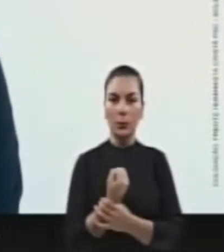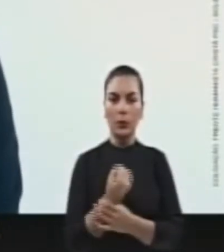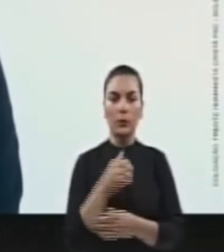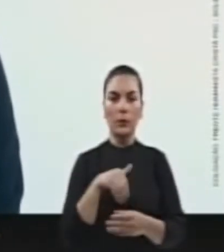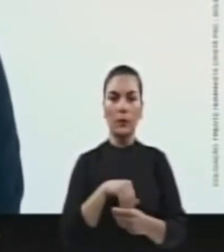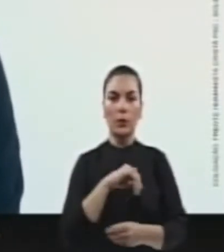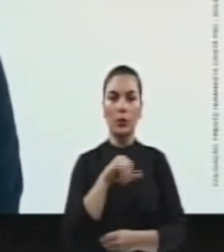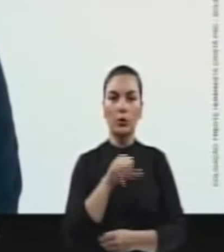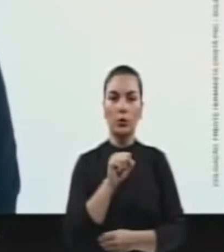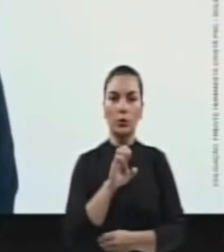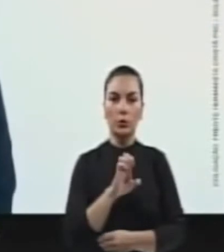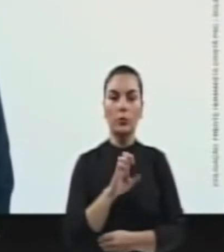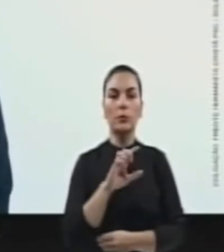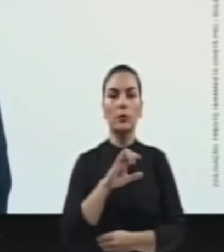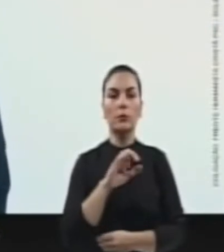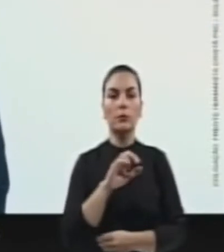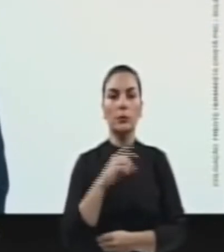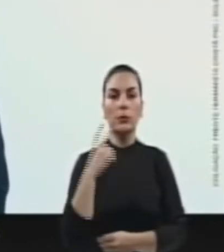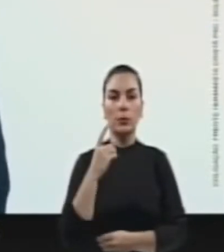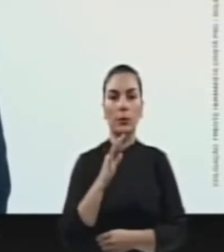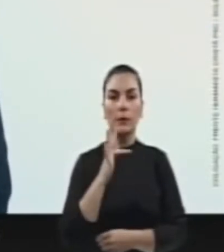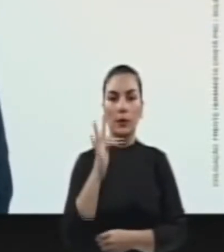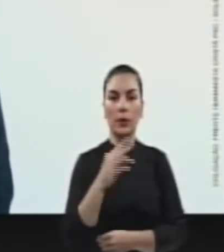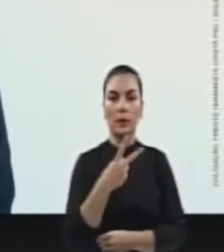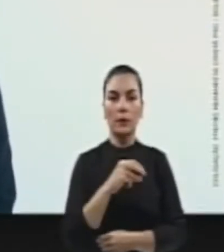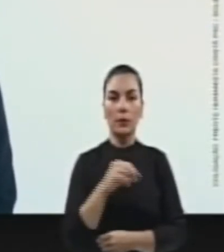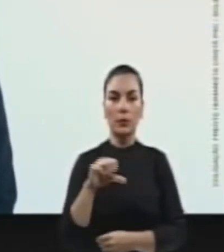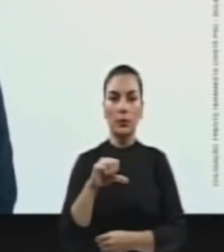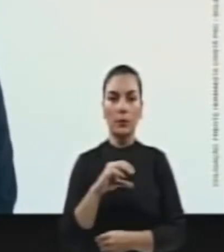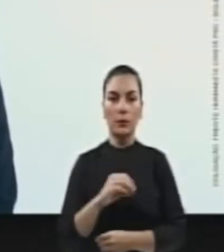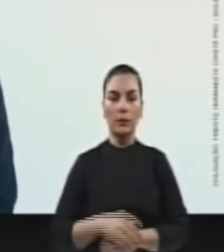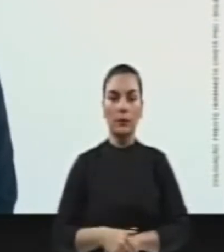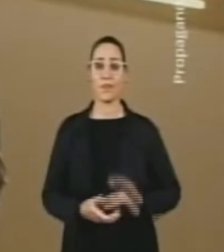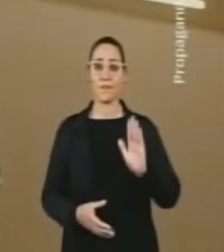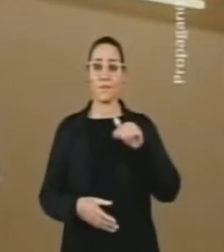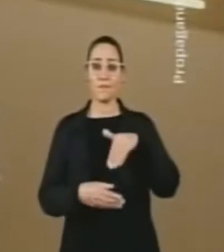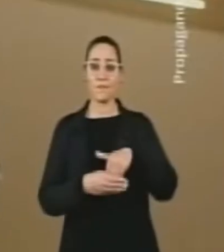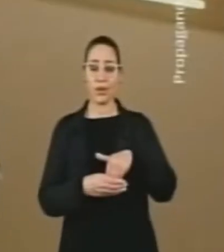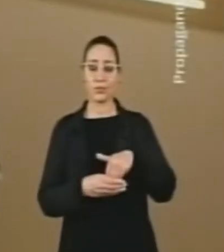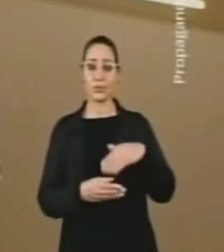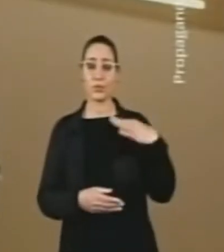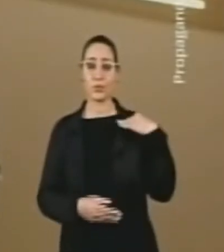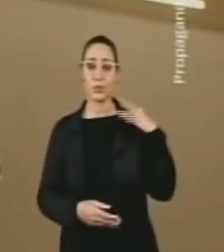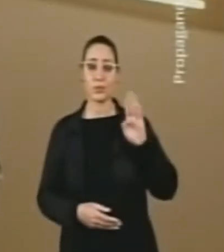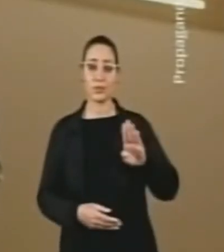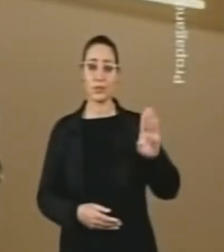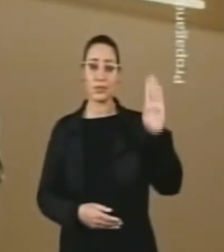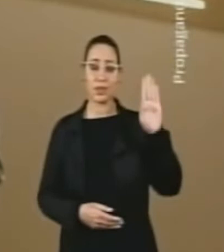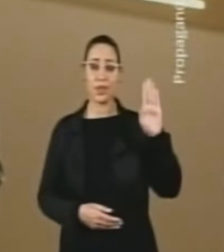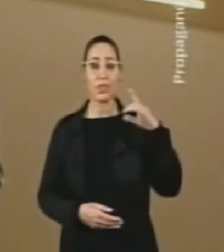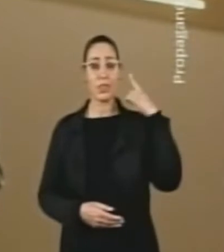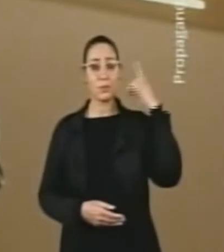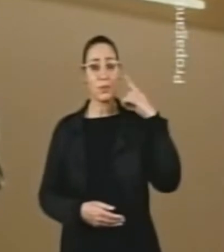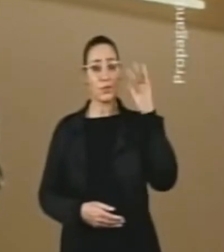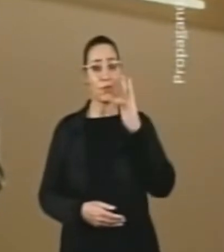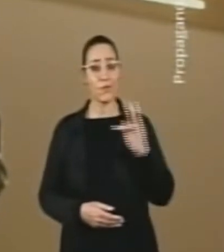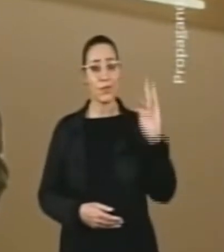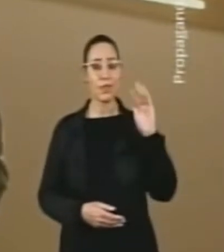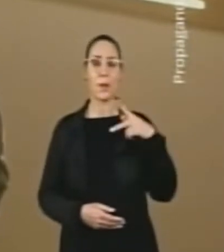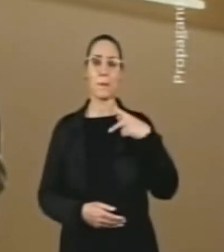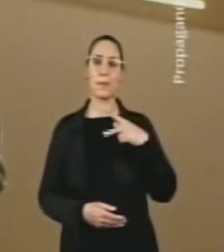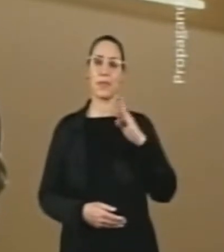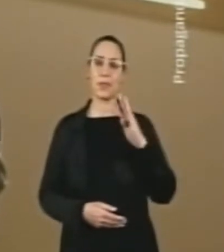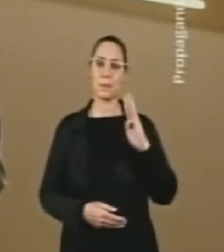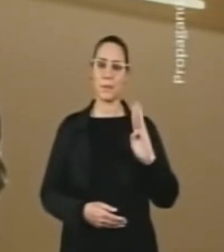Pela segurança, vote José Ramos para a deputada Federal, 20-90. Vote nos candidatos a deputado Federal